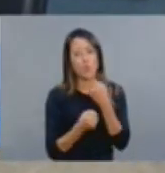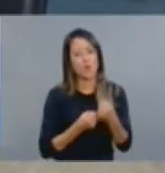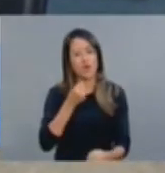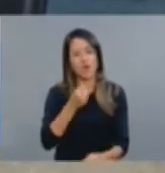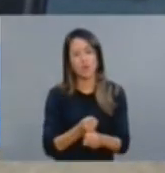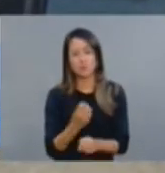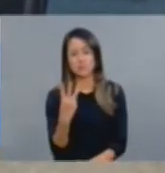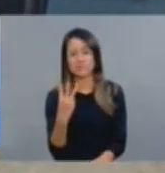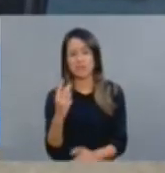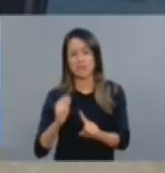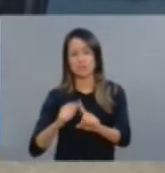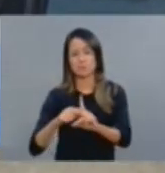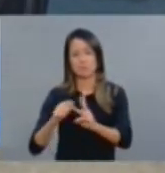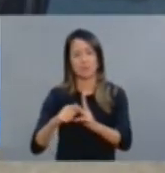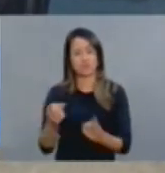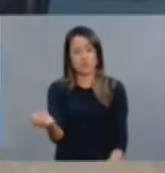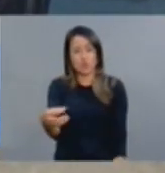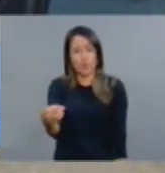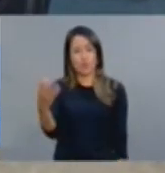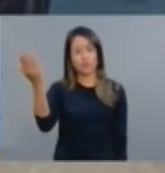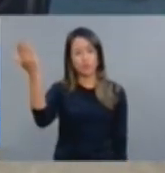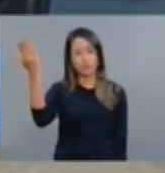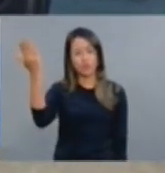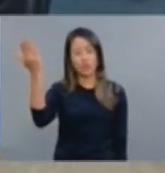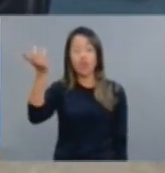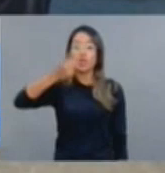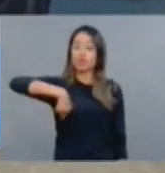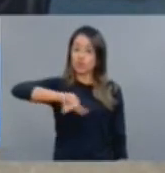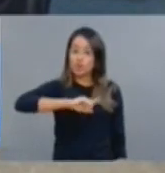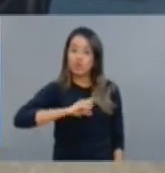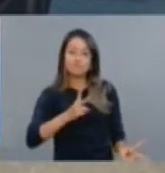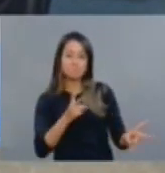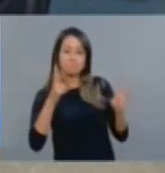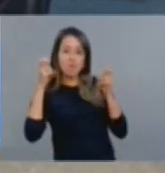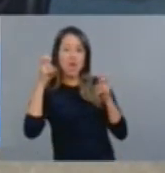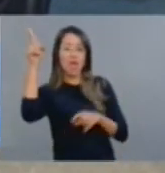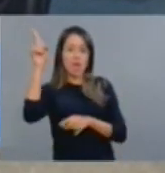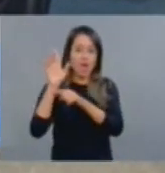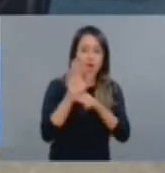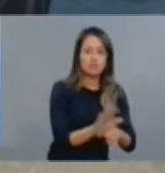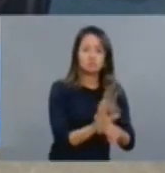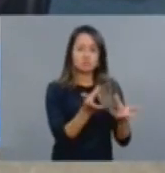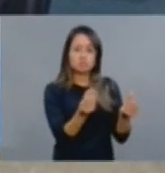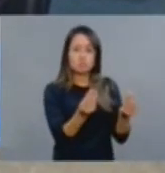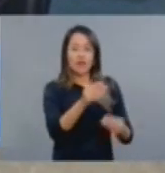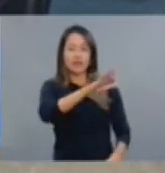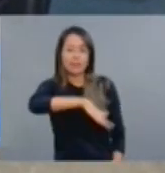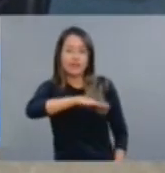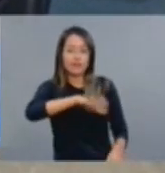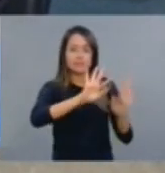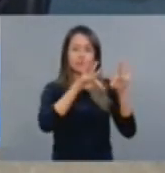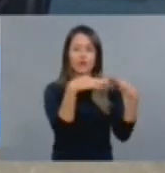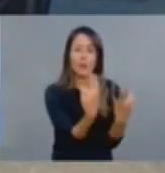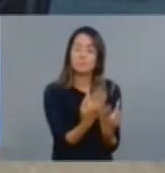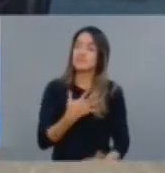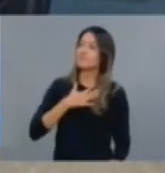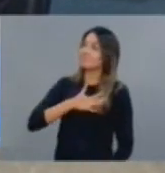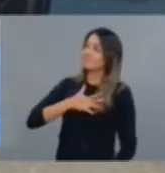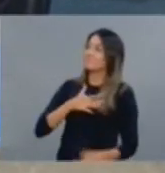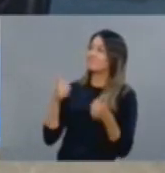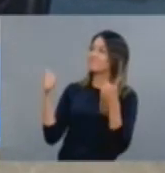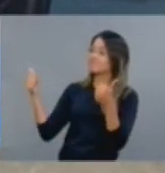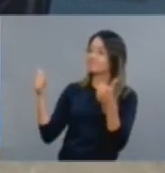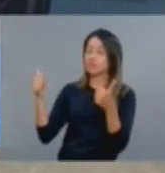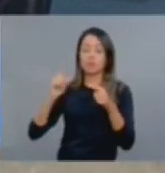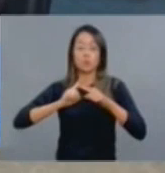fazemos política no interior, e a gente pode ver a satisfação das famílias, a satisfação das crianças, a satisfação das escolas